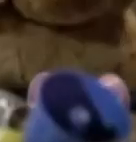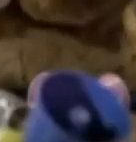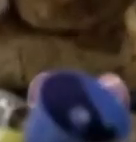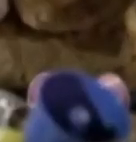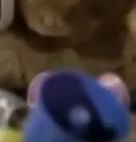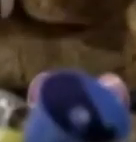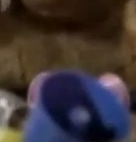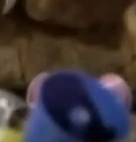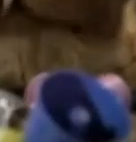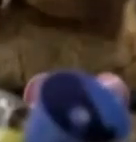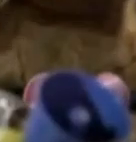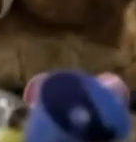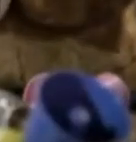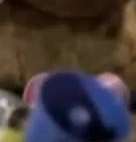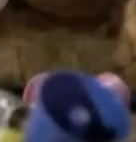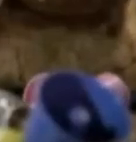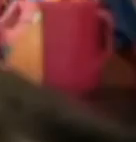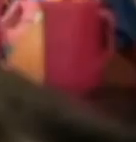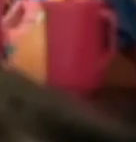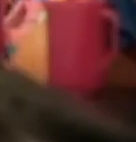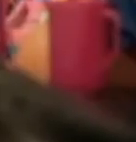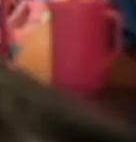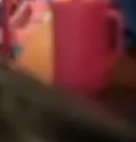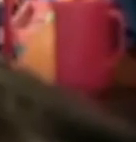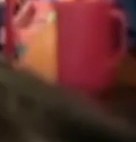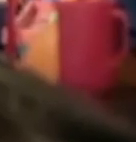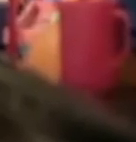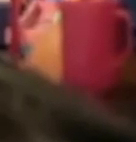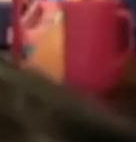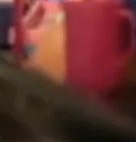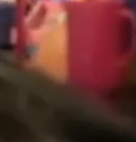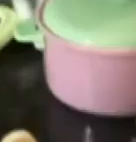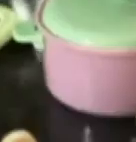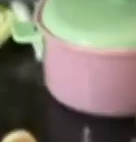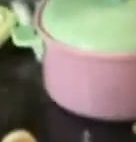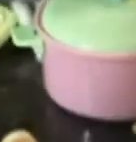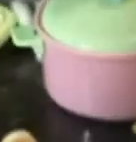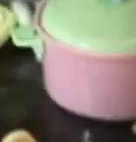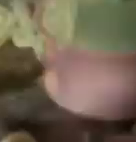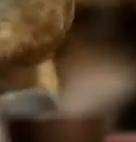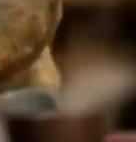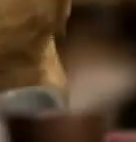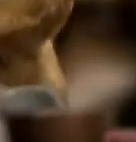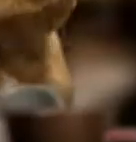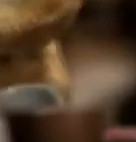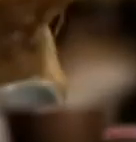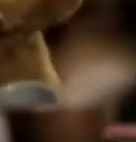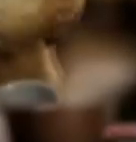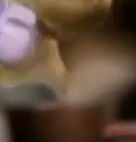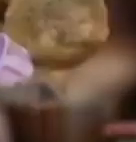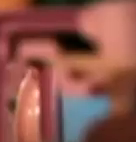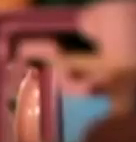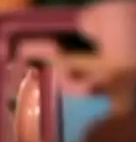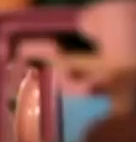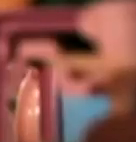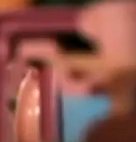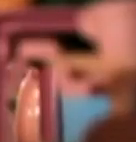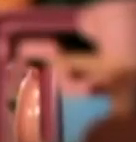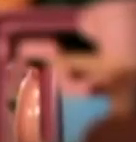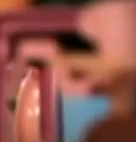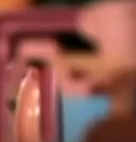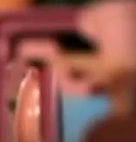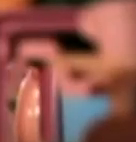criança ou adolescente para trabalhar na sua casa, você está tirando dela a oportunidade de ter uma educação e uma infância